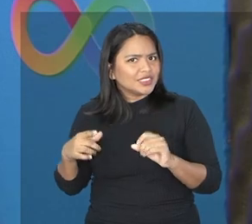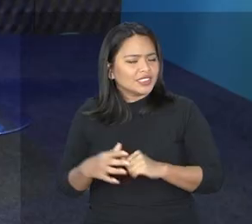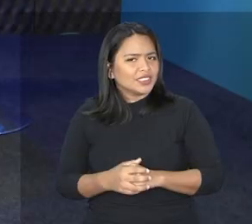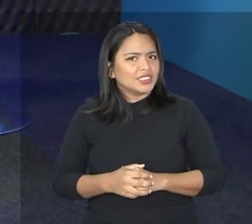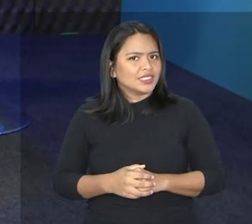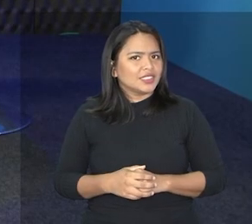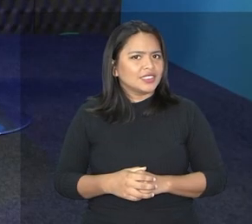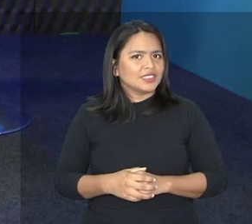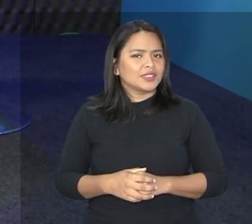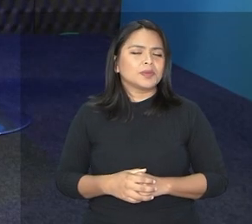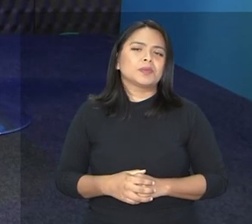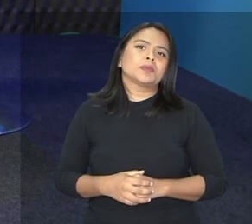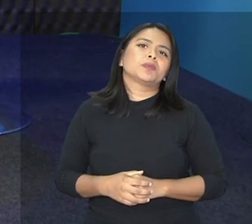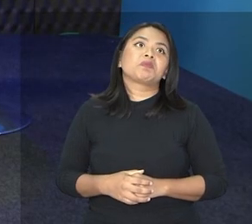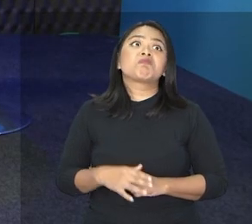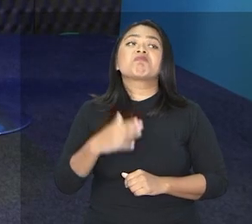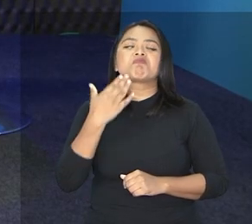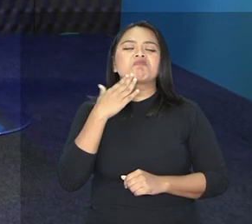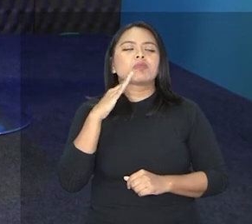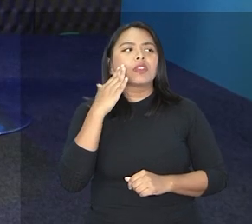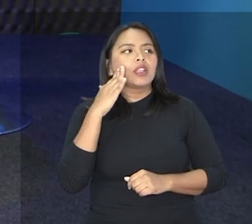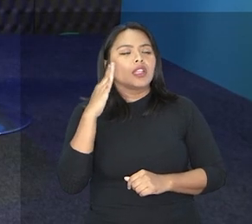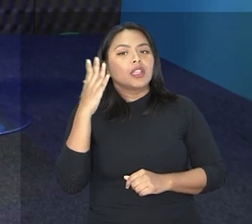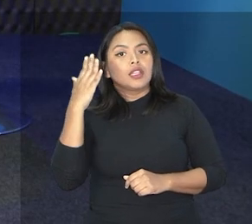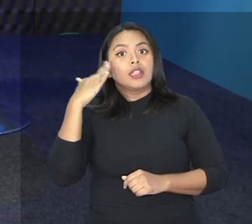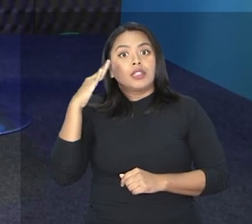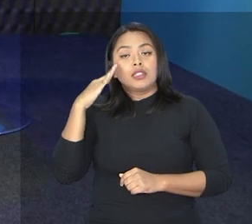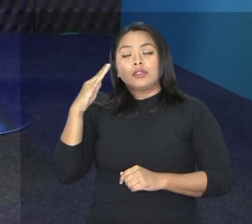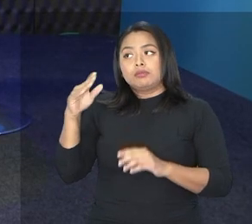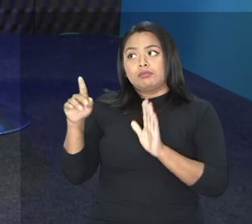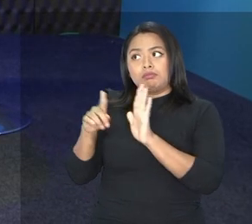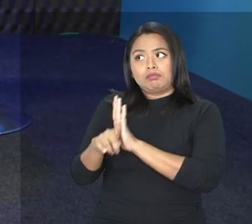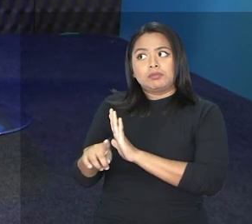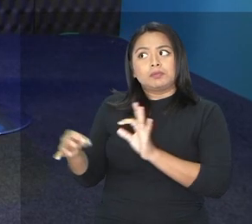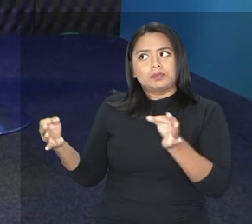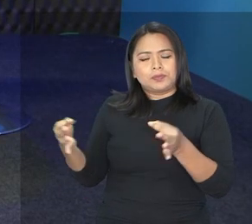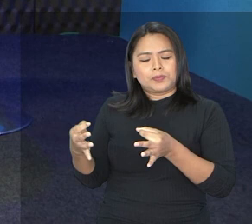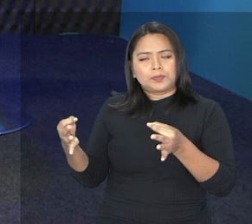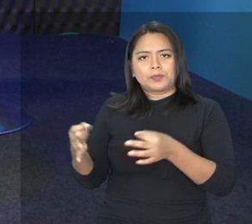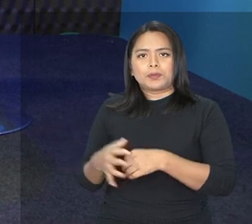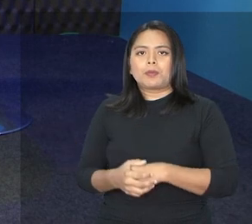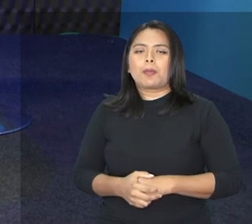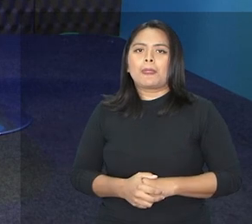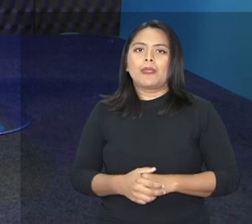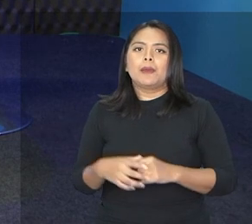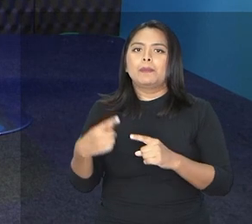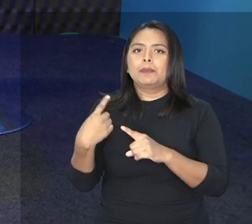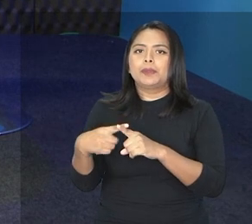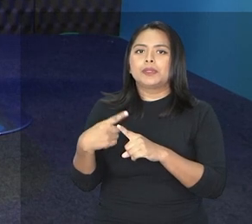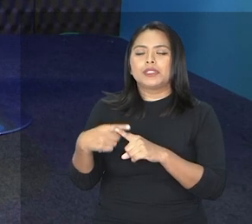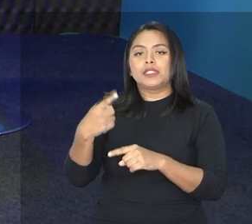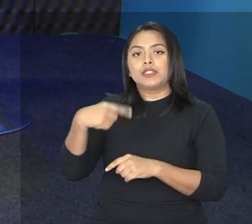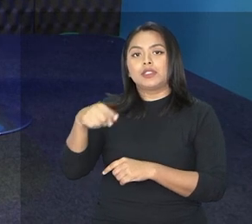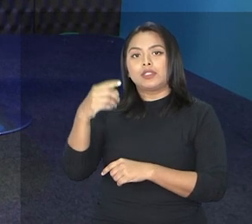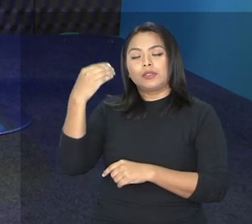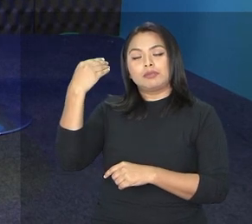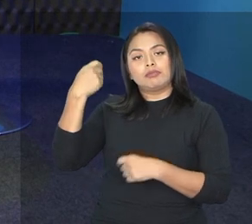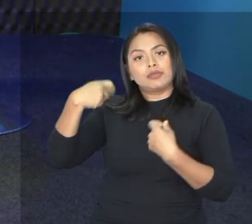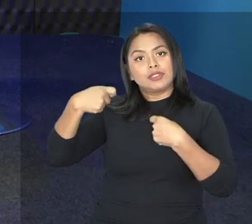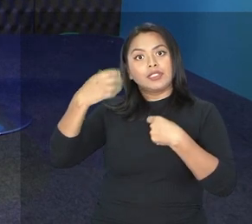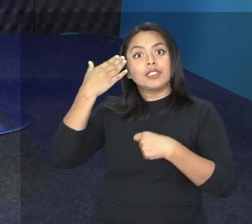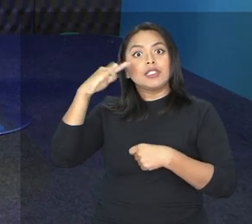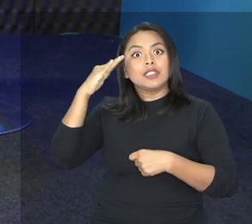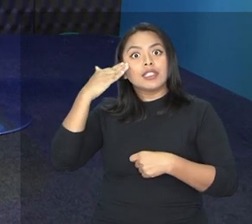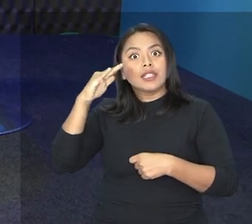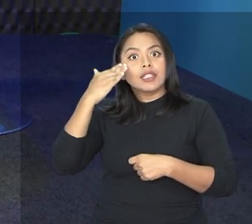além da superdotação? Sei, eu entendi a sua pergunta e a pergunta é perfeita porque a gente precisa entender